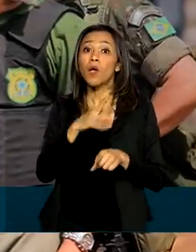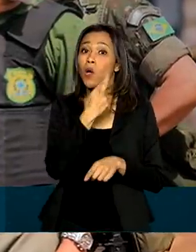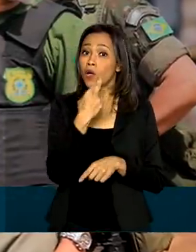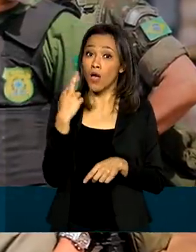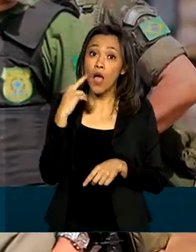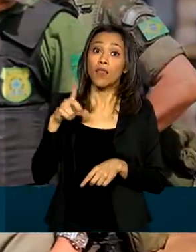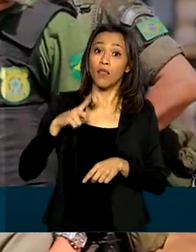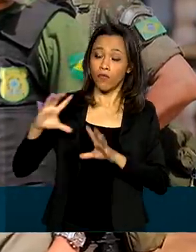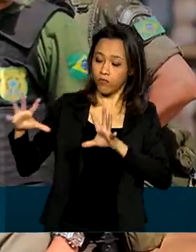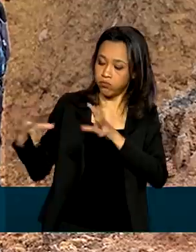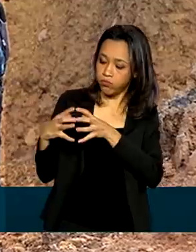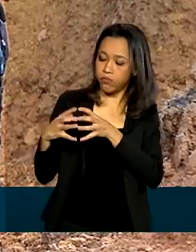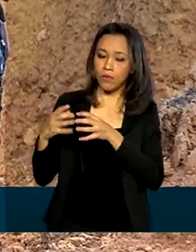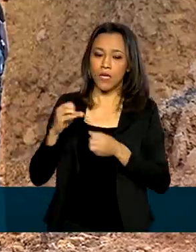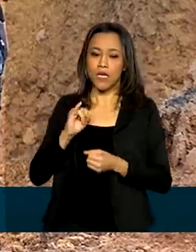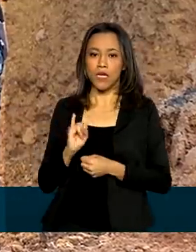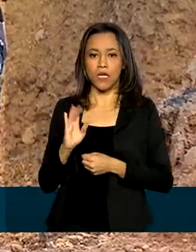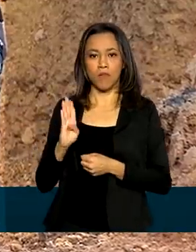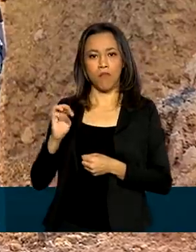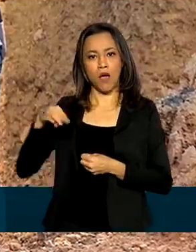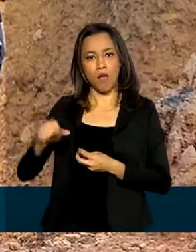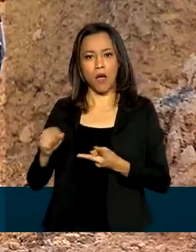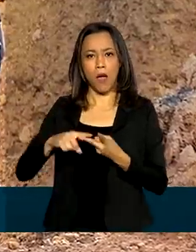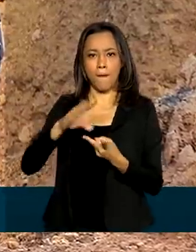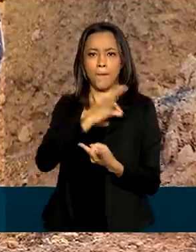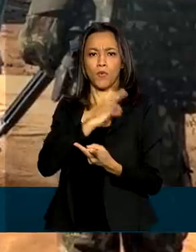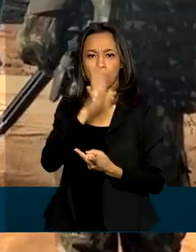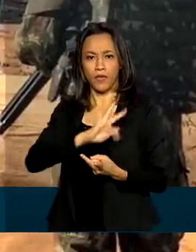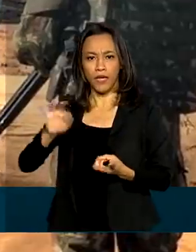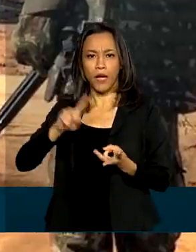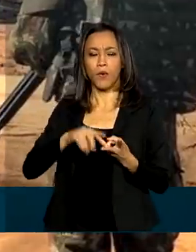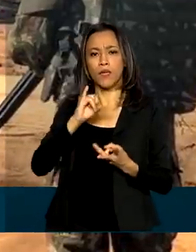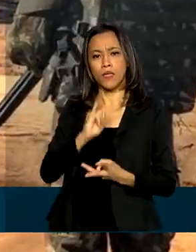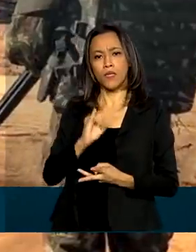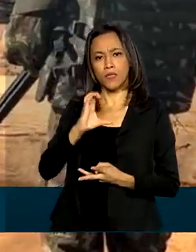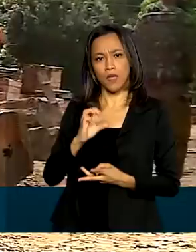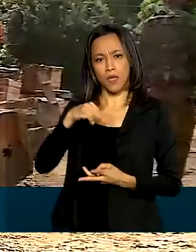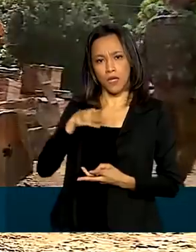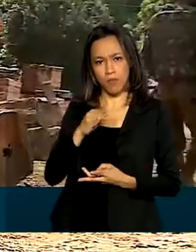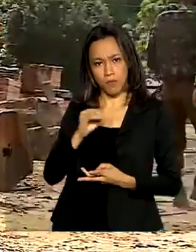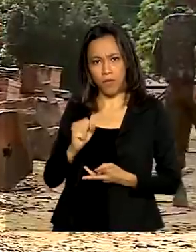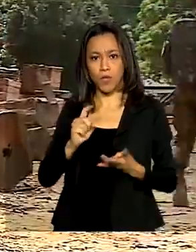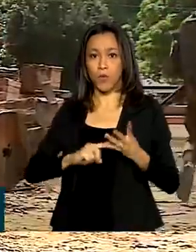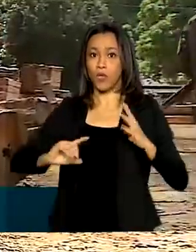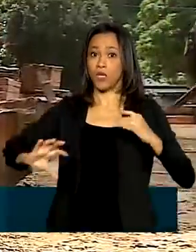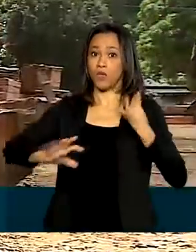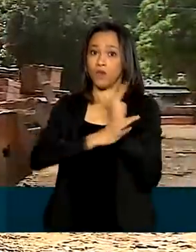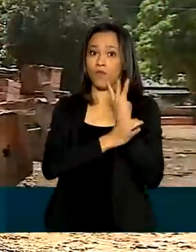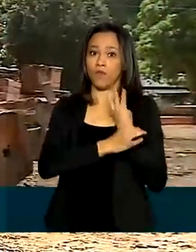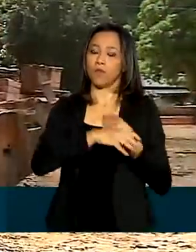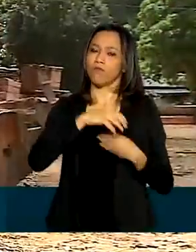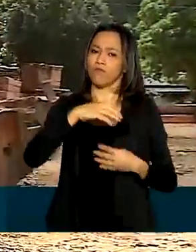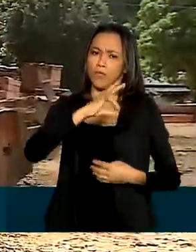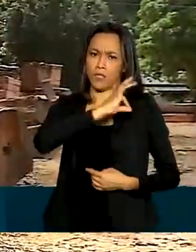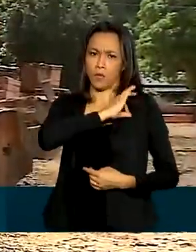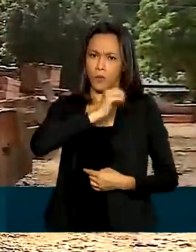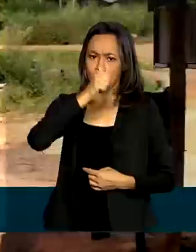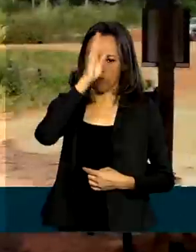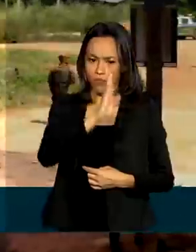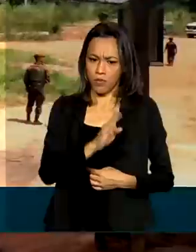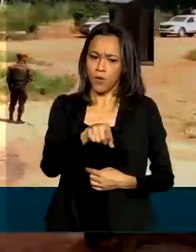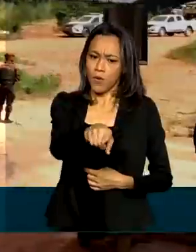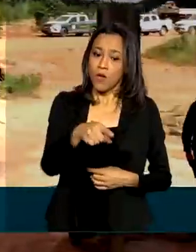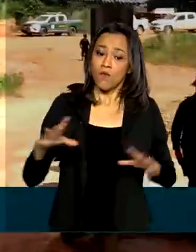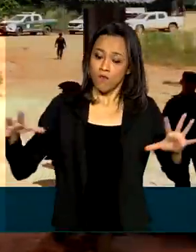atuaram com agentes do IBAMA, da Polícia Federal, do ICMBio e da Força Nacional. Madeireiras da região foram fiscalizadas.